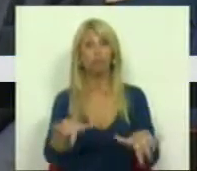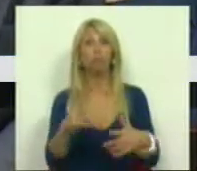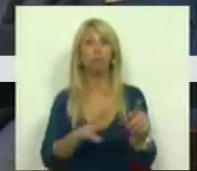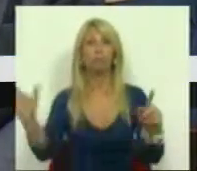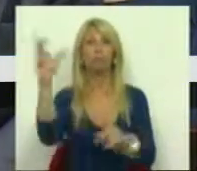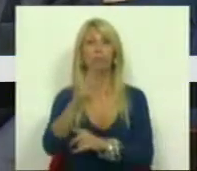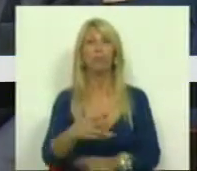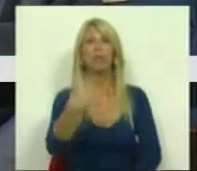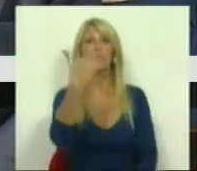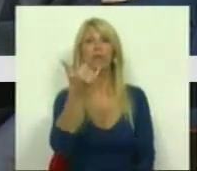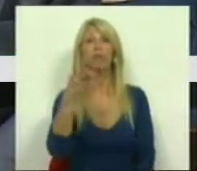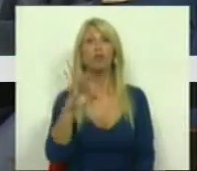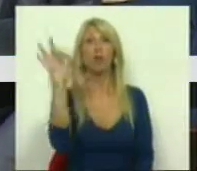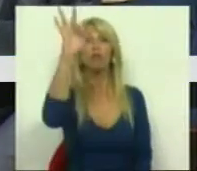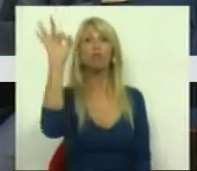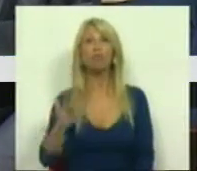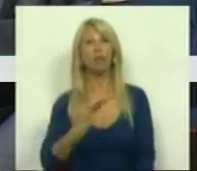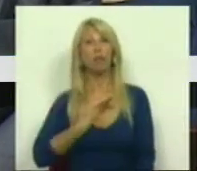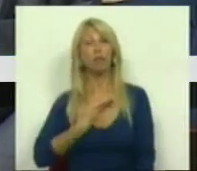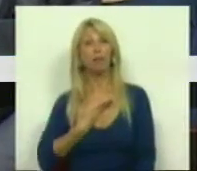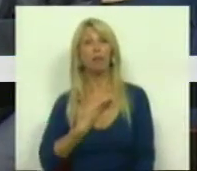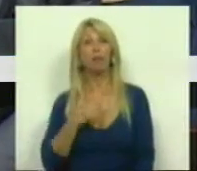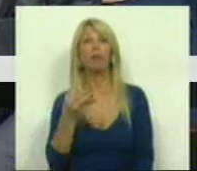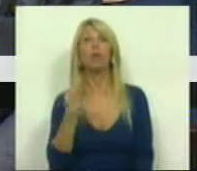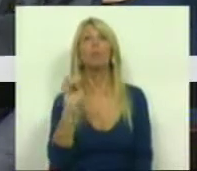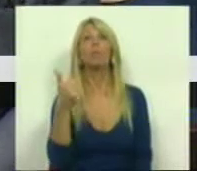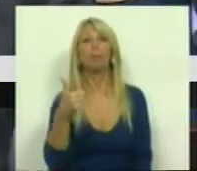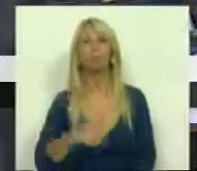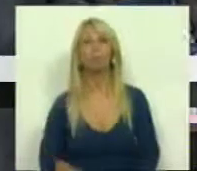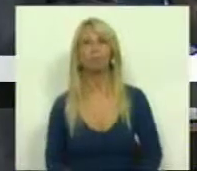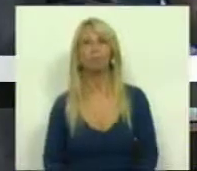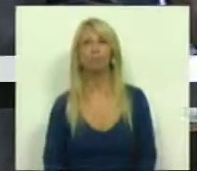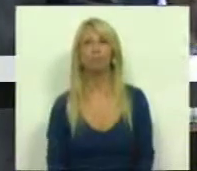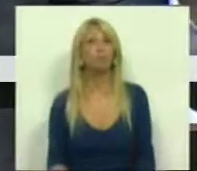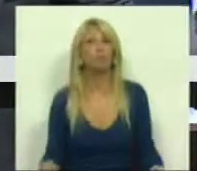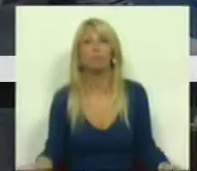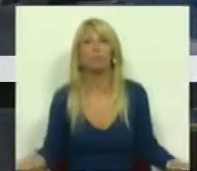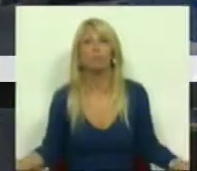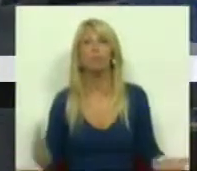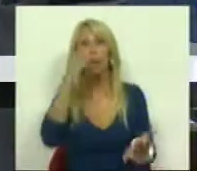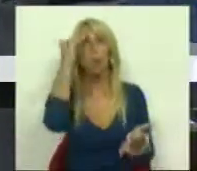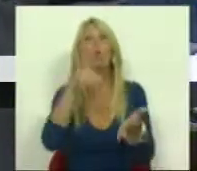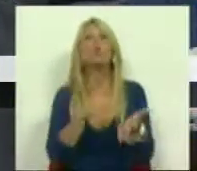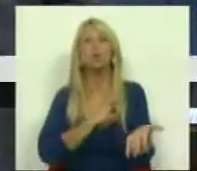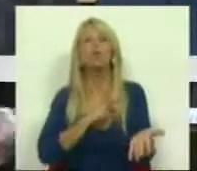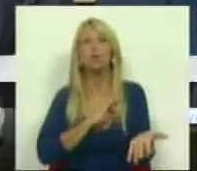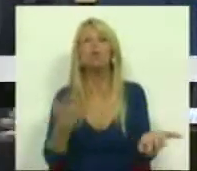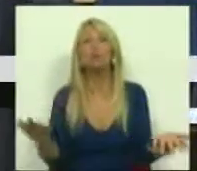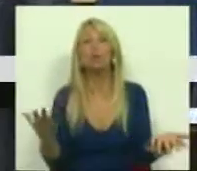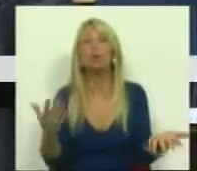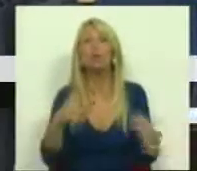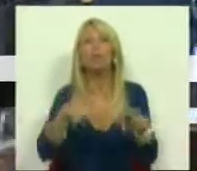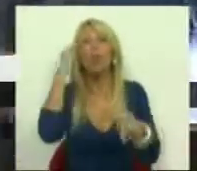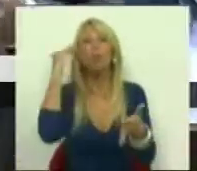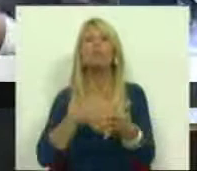a 124% da dívida, do PIB. O que é que os senhores, que conclusão tiram? É que o que é